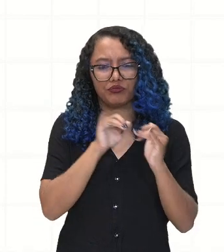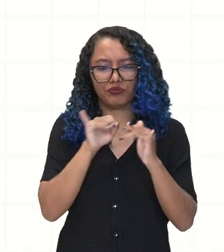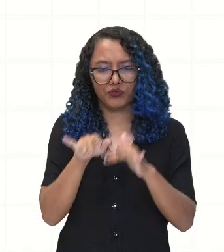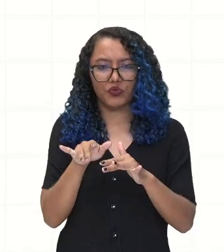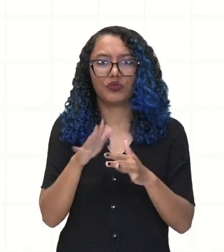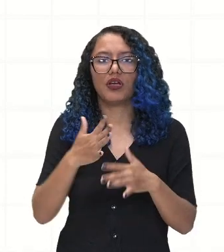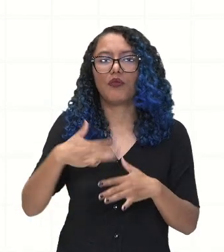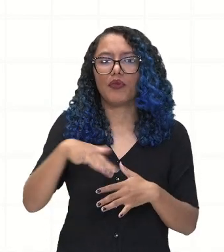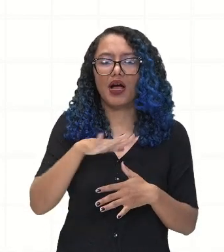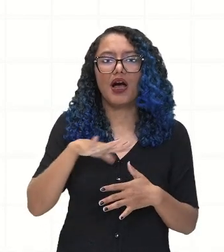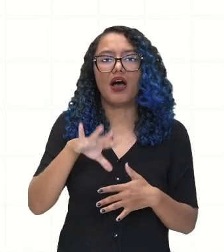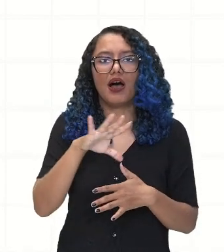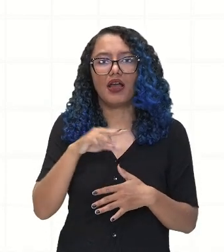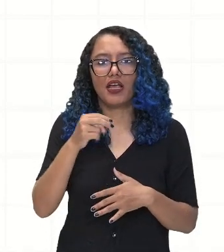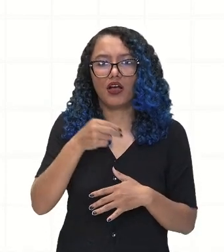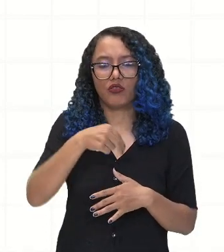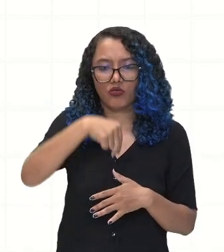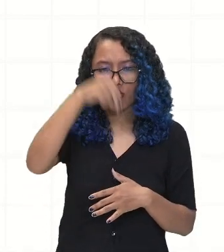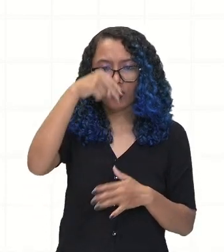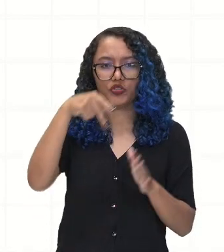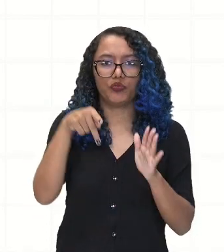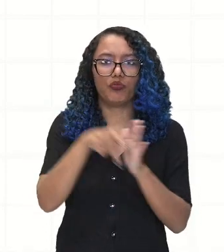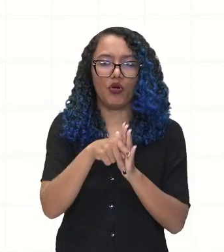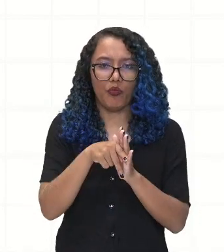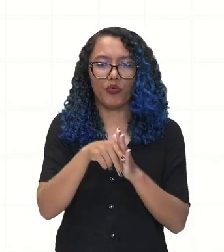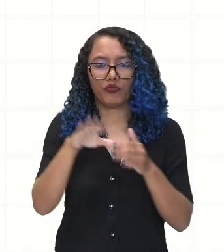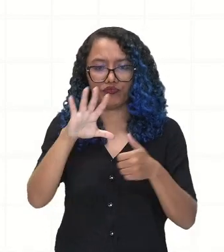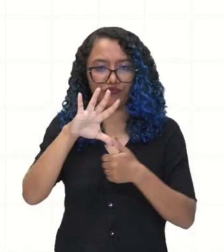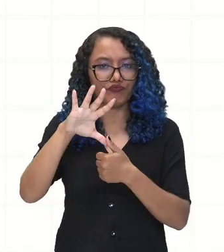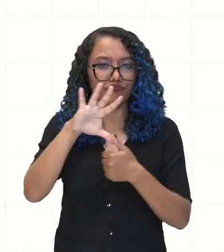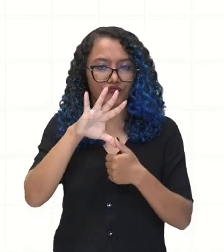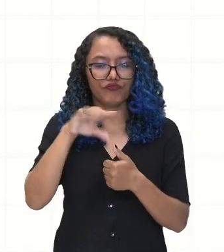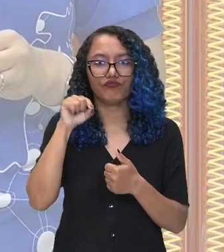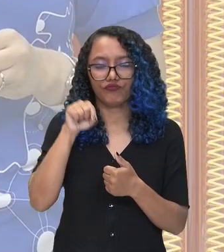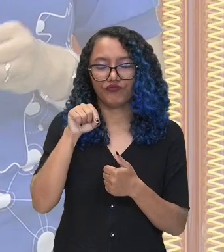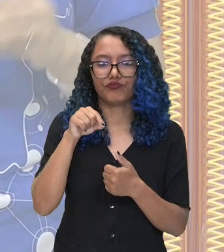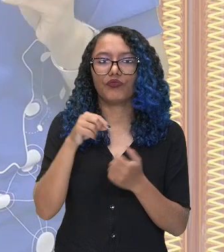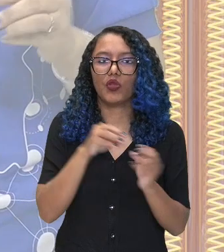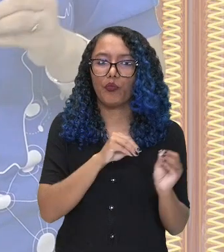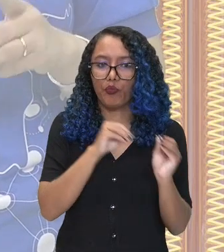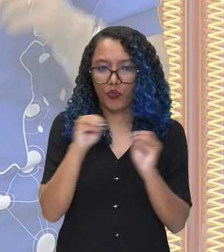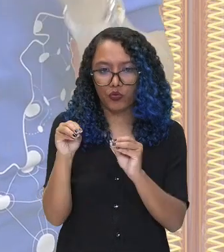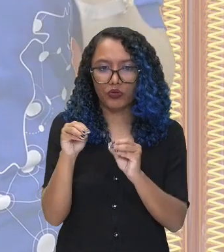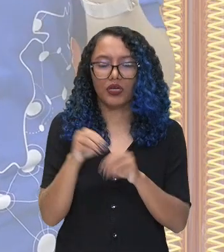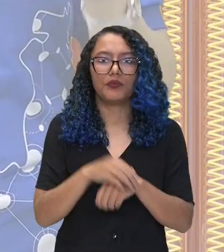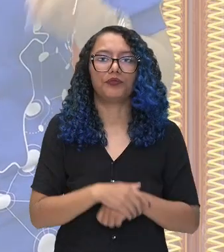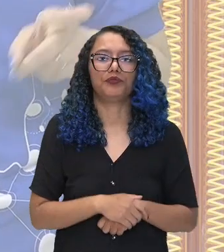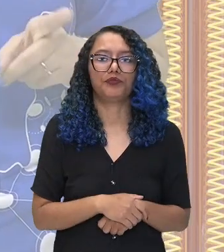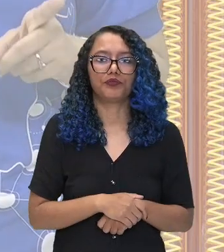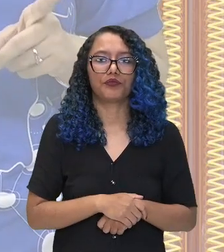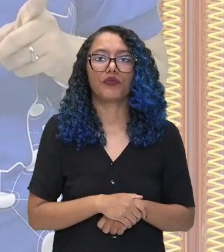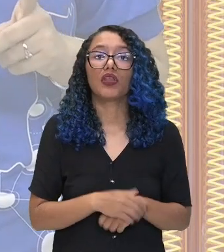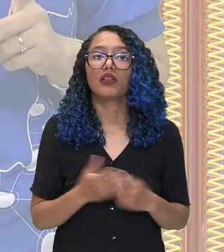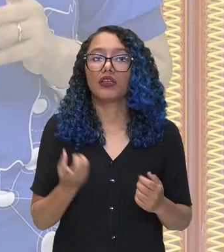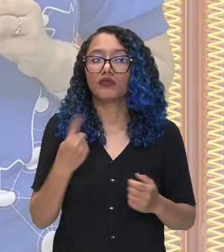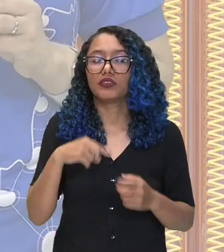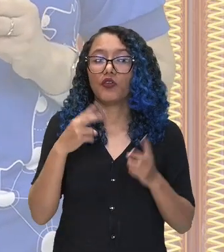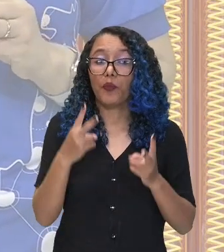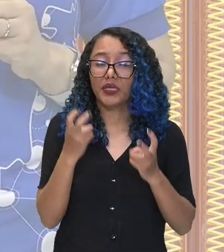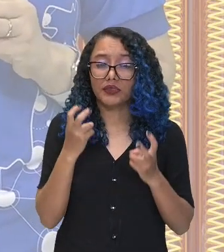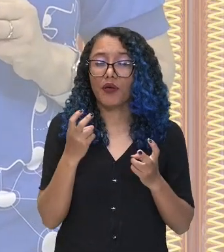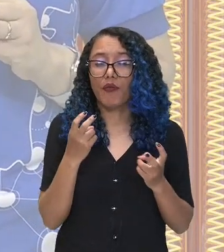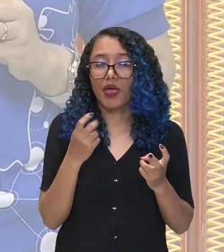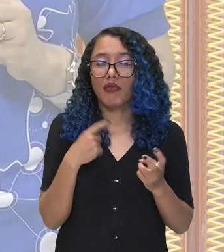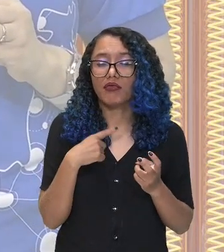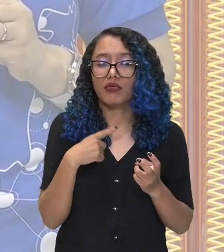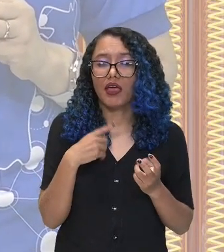o norte da América. Então, processo de colonização da América do Norte, vocês vão observar aqui no nosso mapa, que